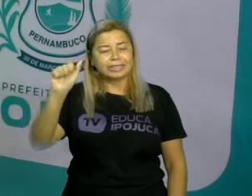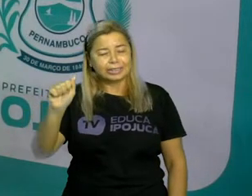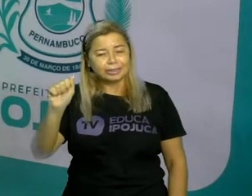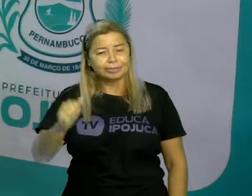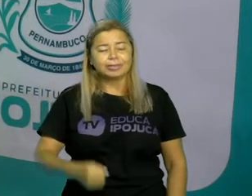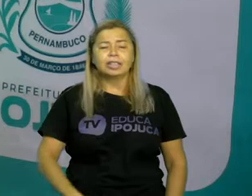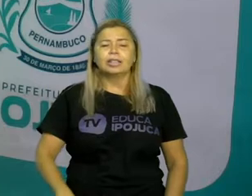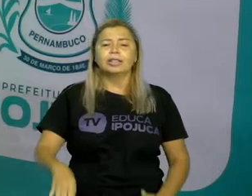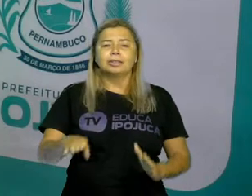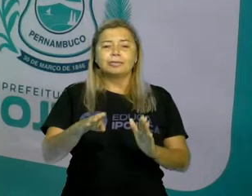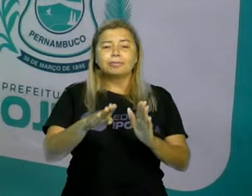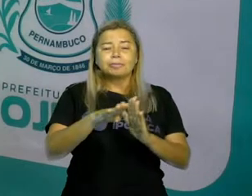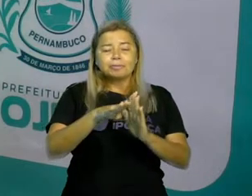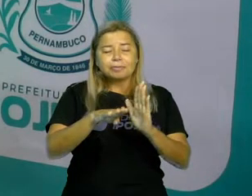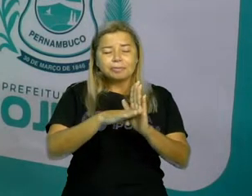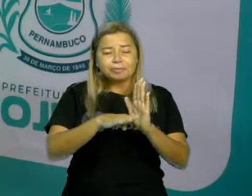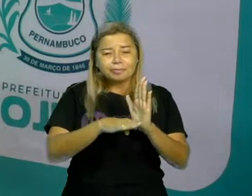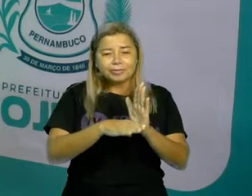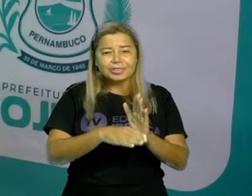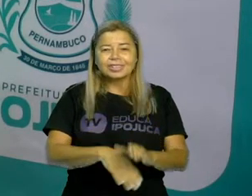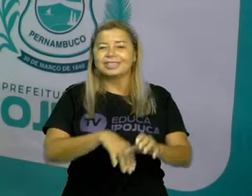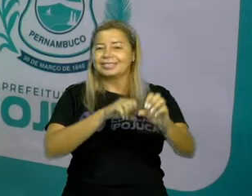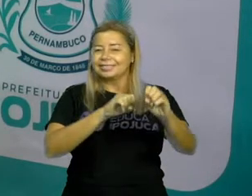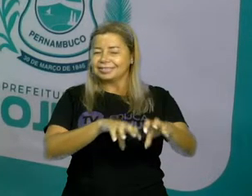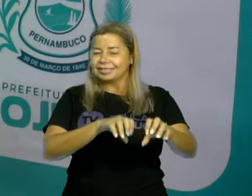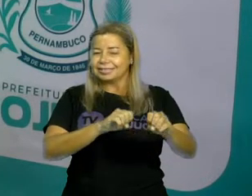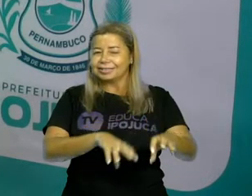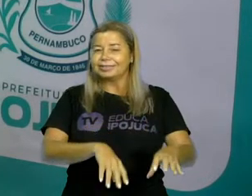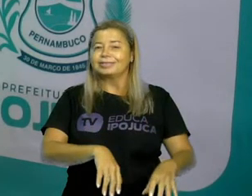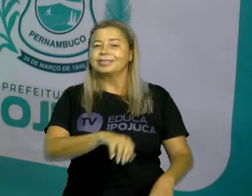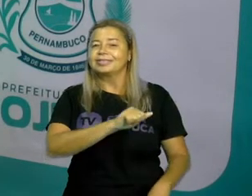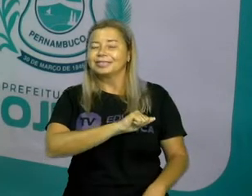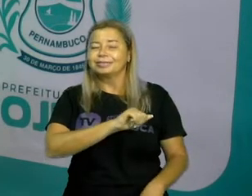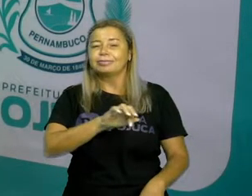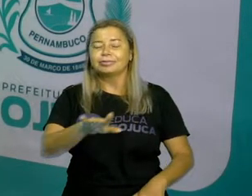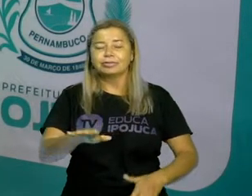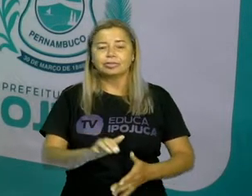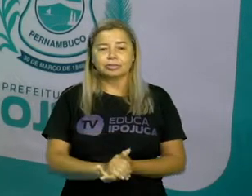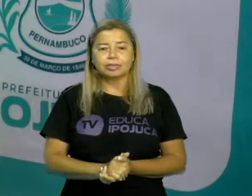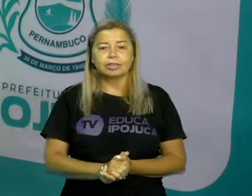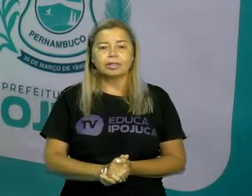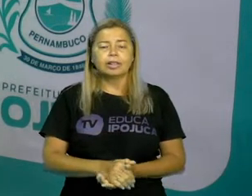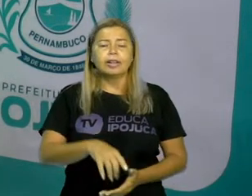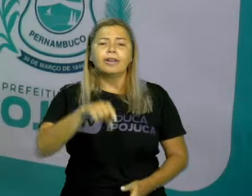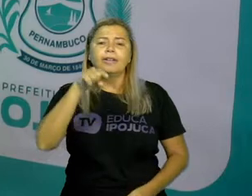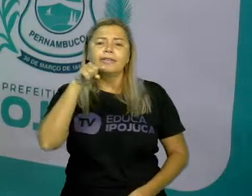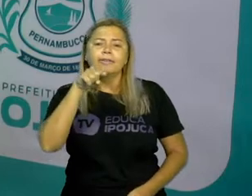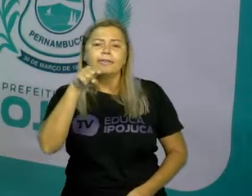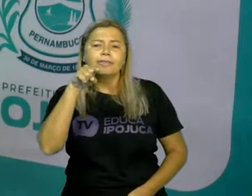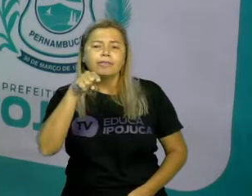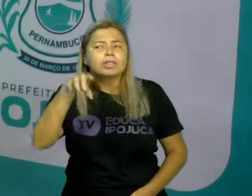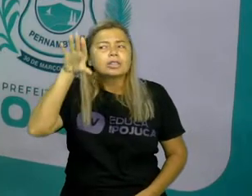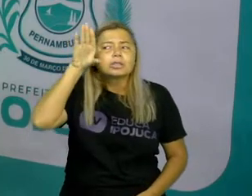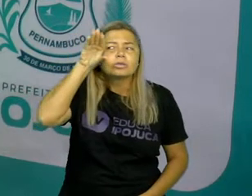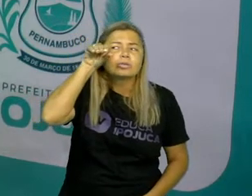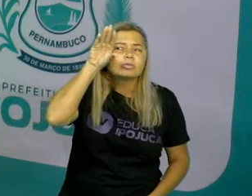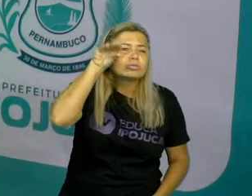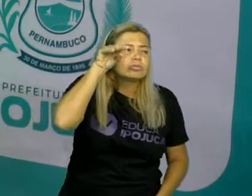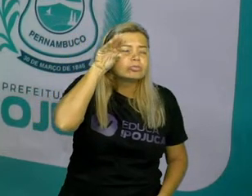aula do projeto Educa e Pojuca. Afinal, será que tem alguém curioso aí?